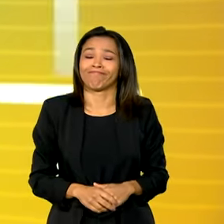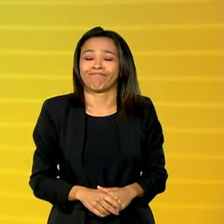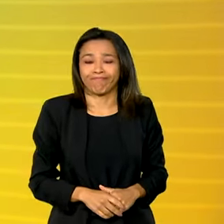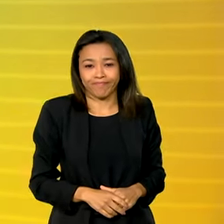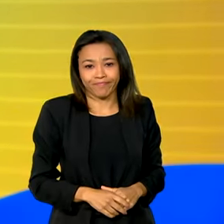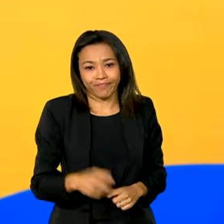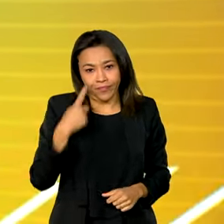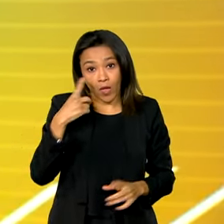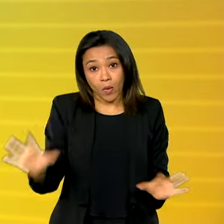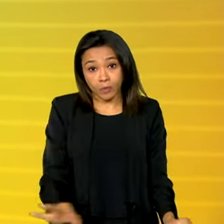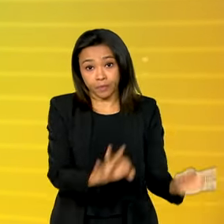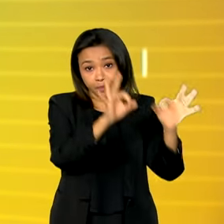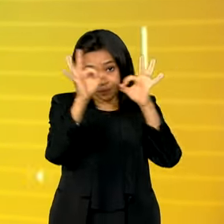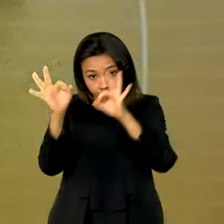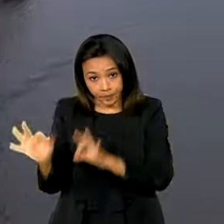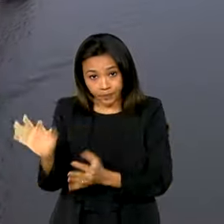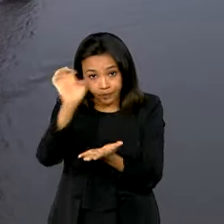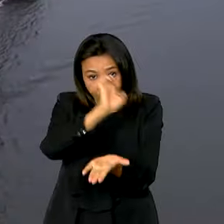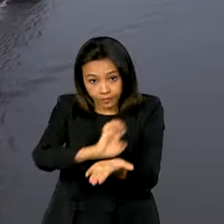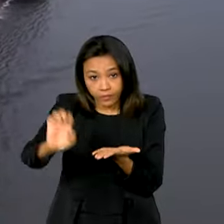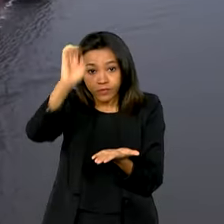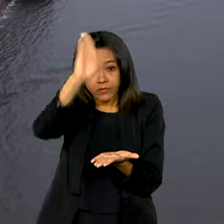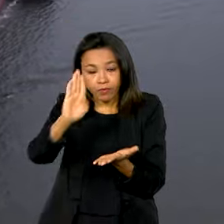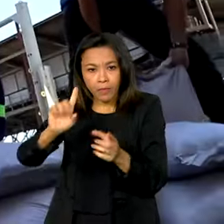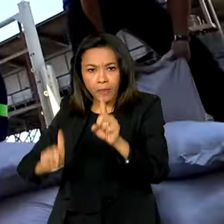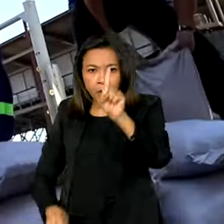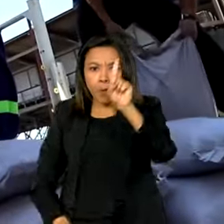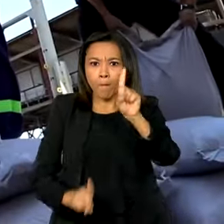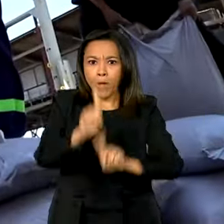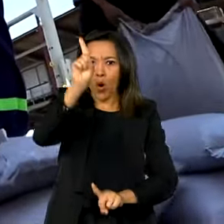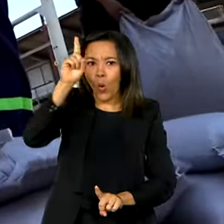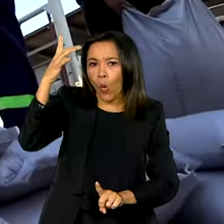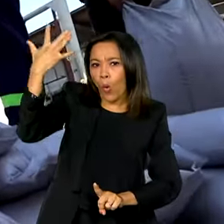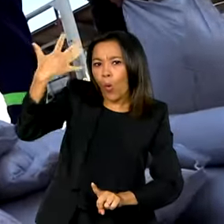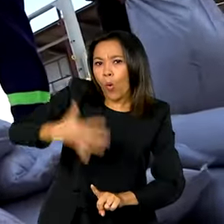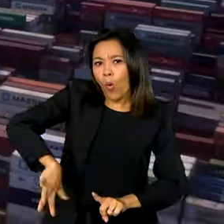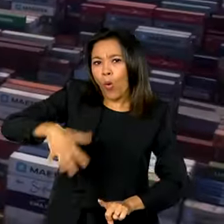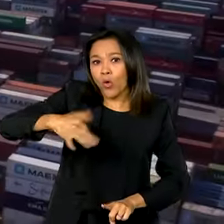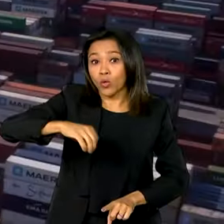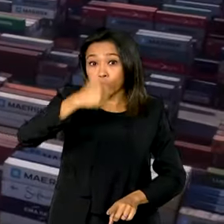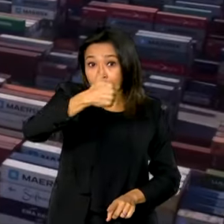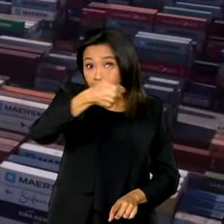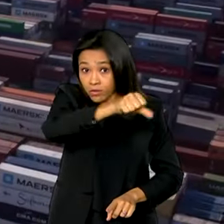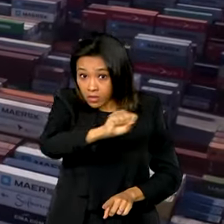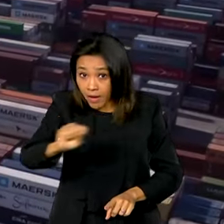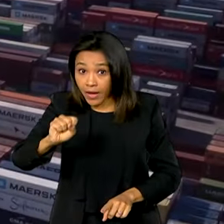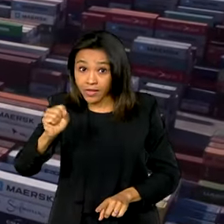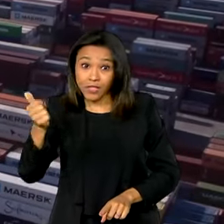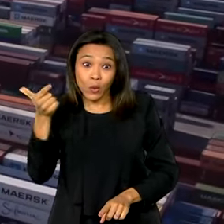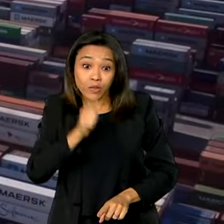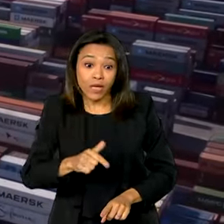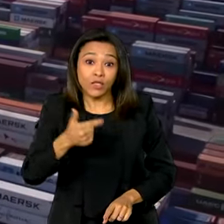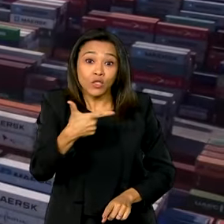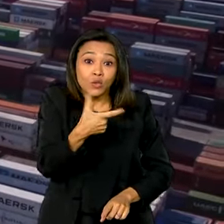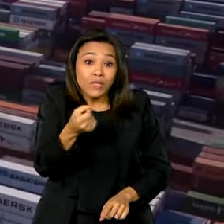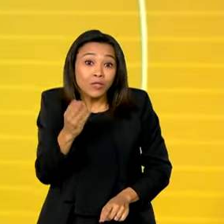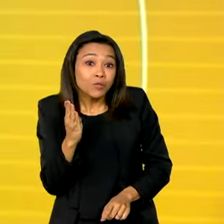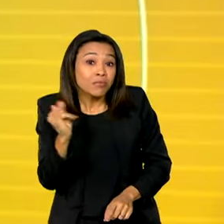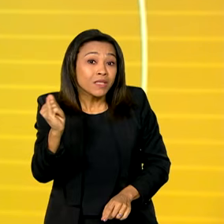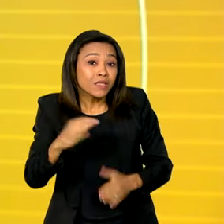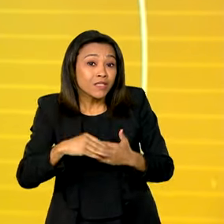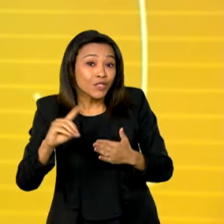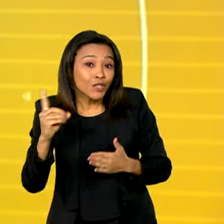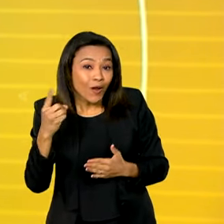Veja a seguir, exportações brasileiras batem recorde no primeiro semestre e superam 200 bilhões de dólares.